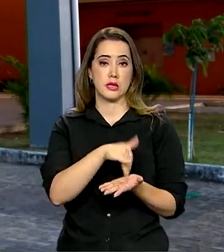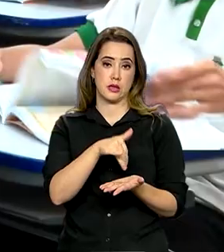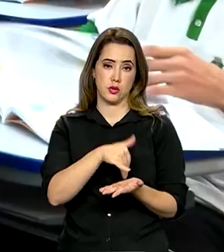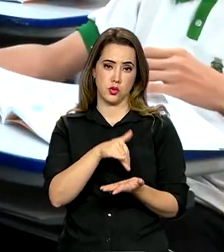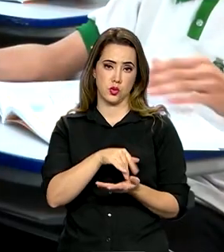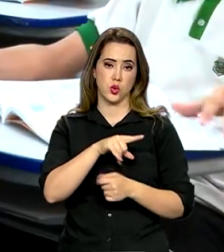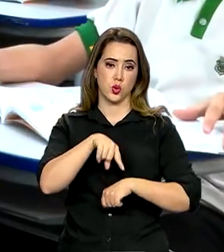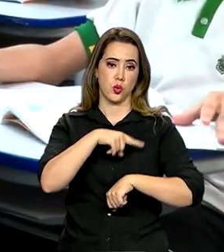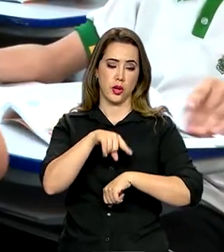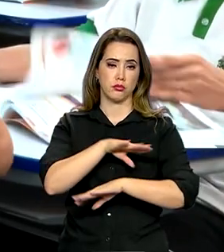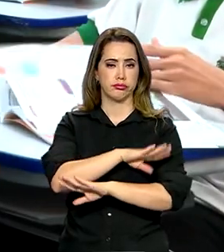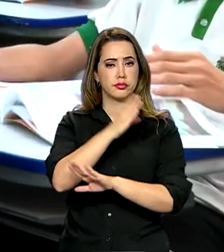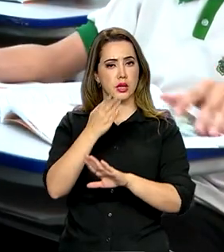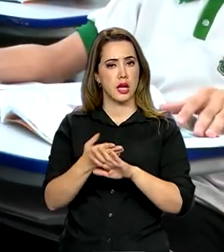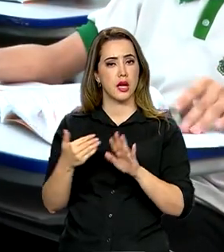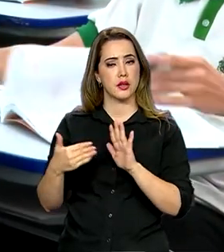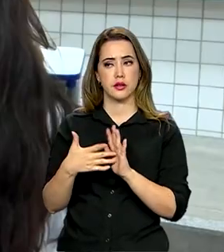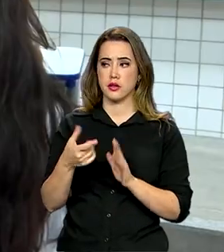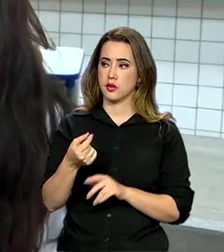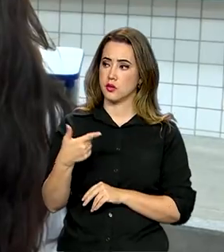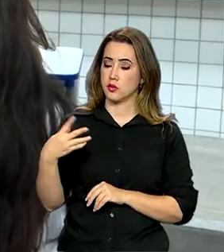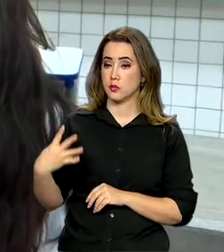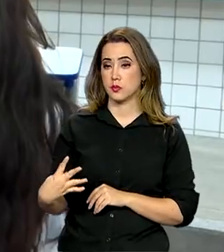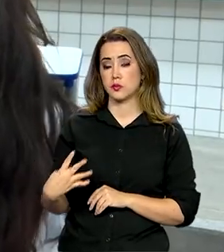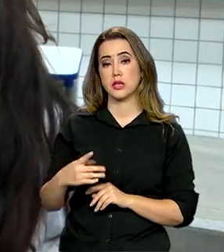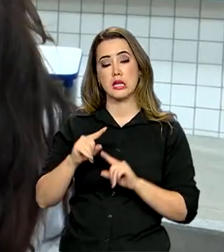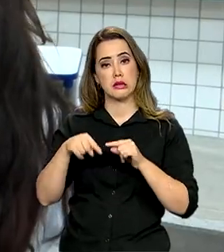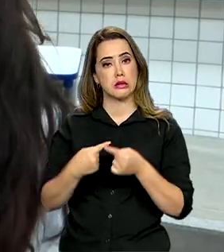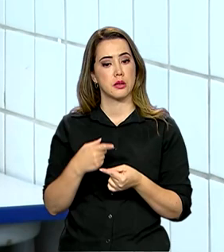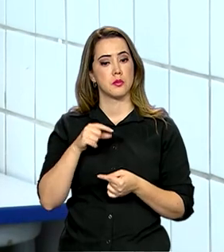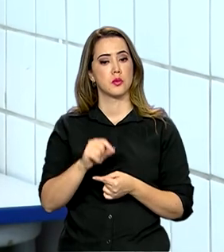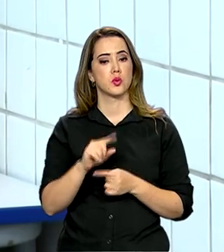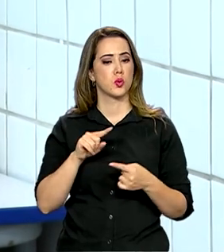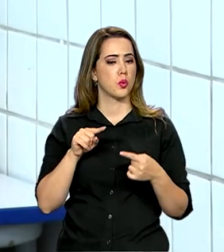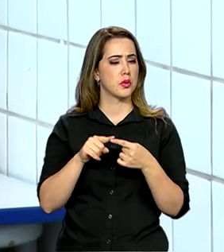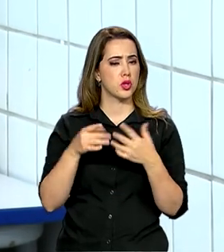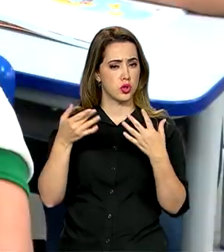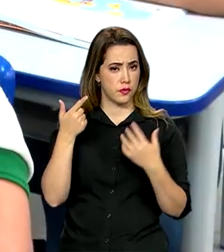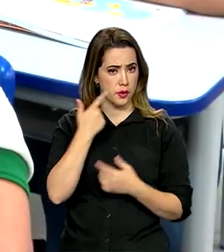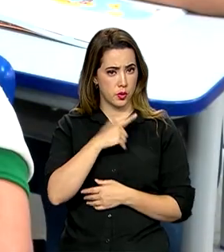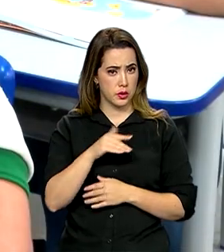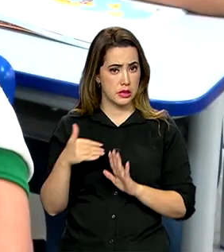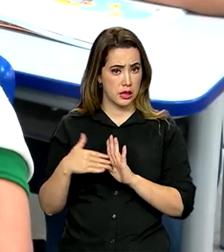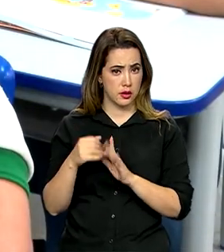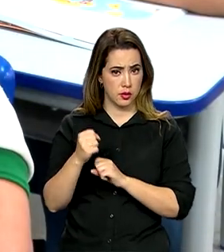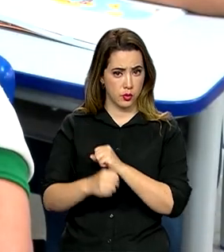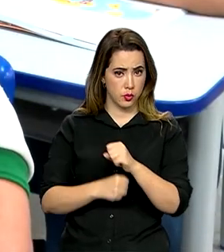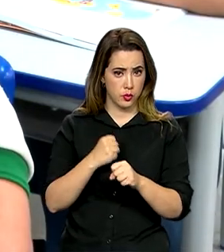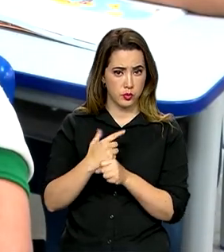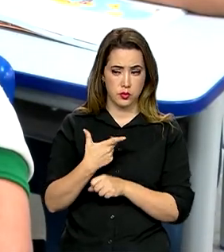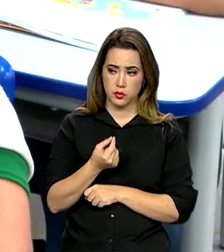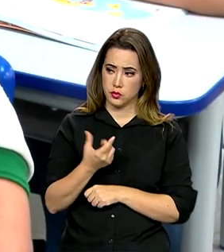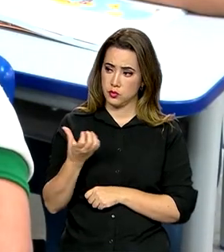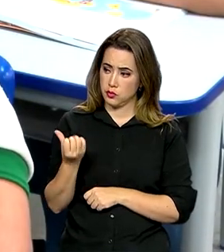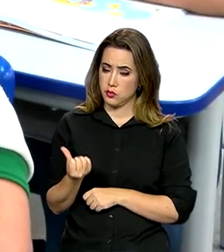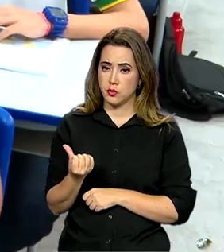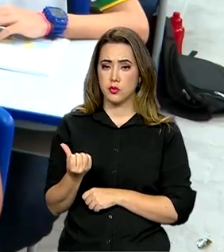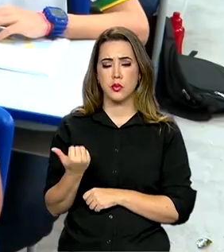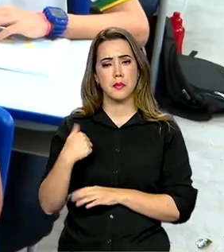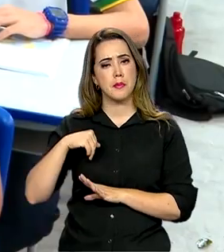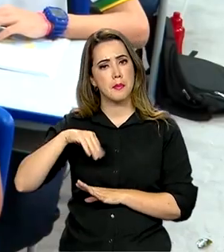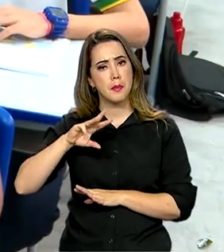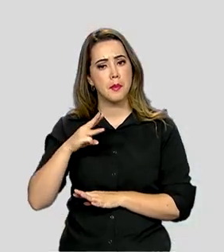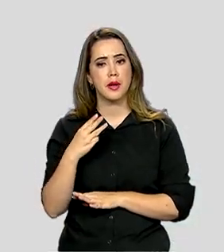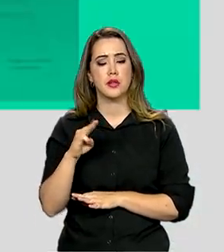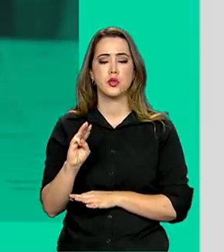integral até 2024. Depois, o objetivo é alcançar até o ano de 2026 mais